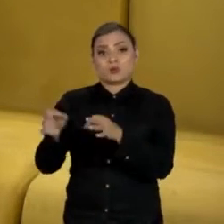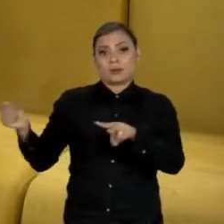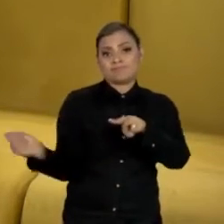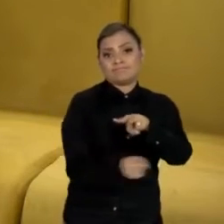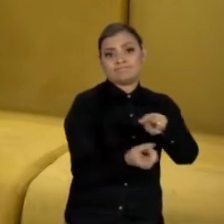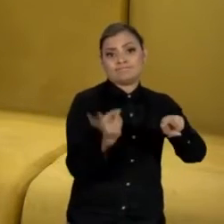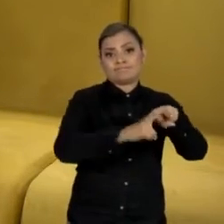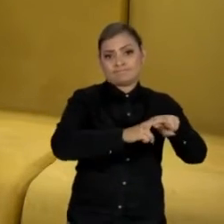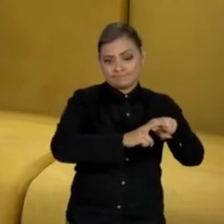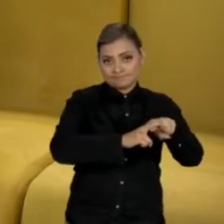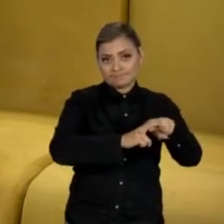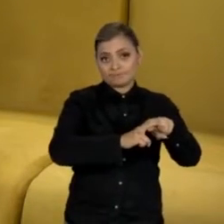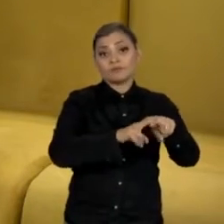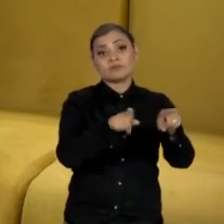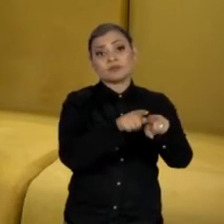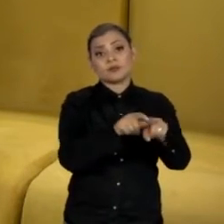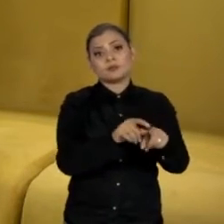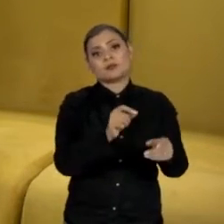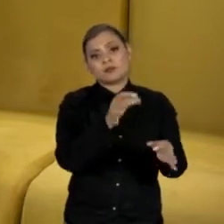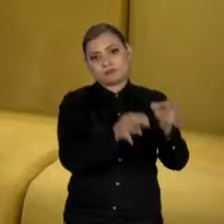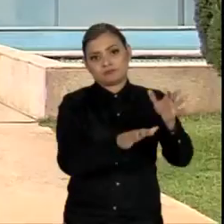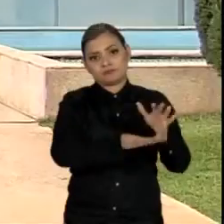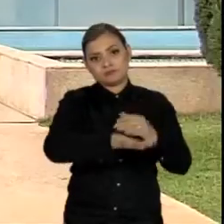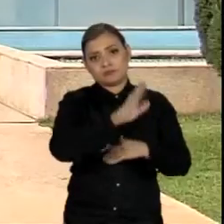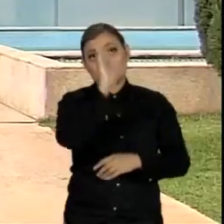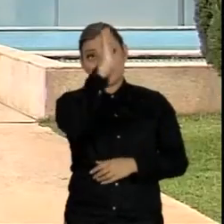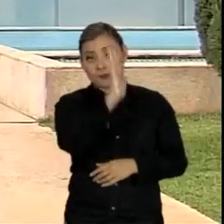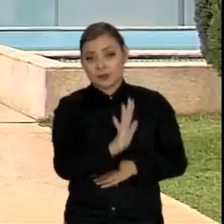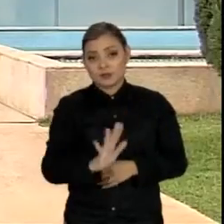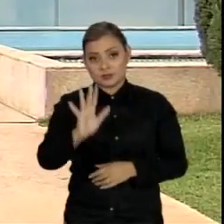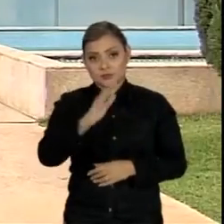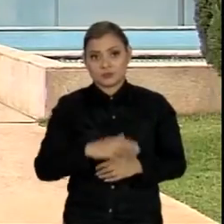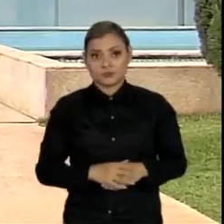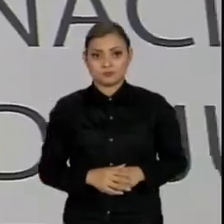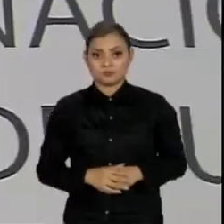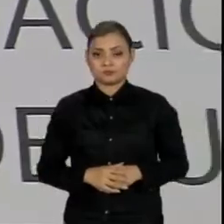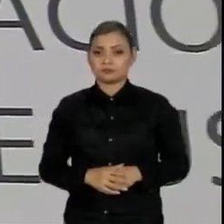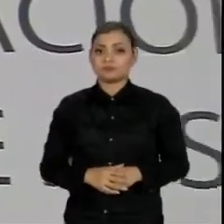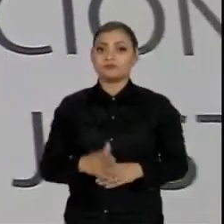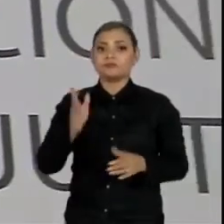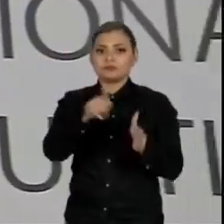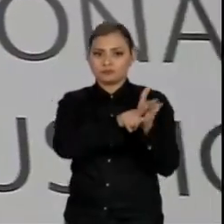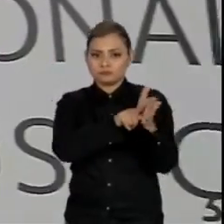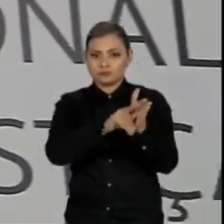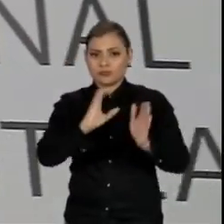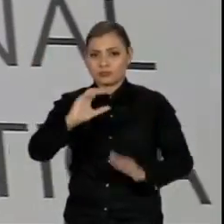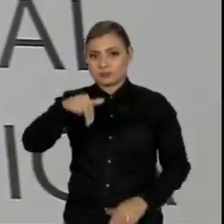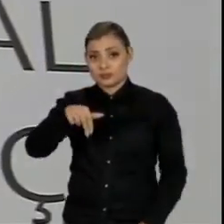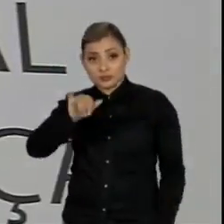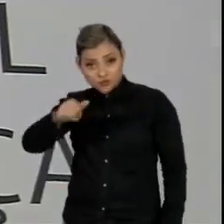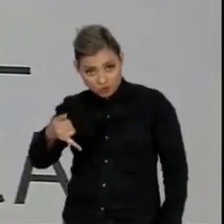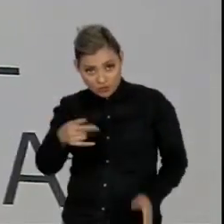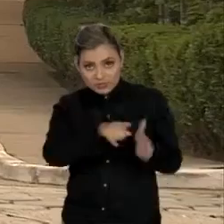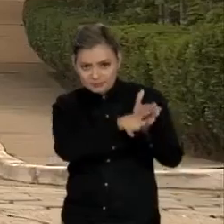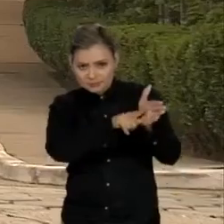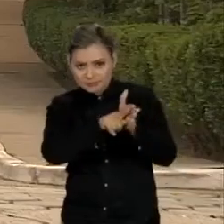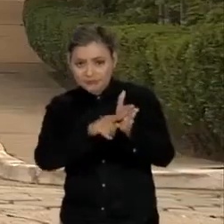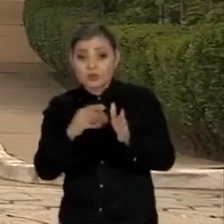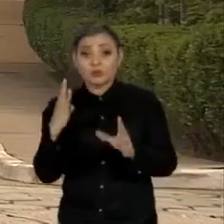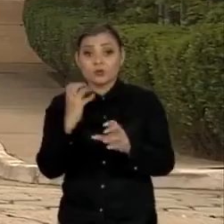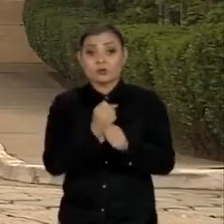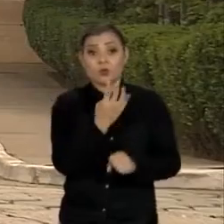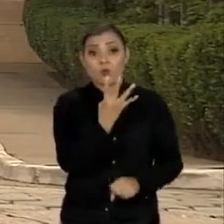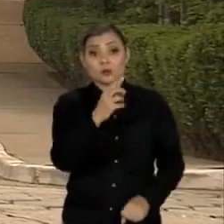pelos tribunais regionais e tribunais de justiça do país. O levantamento, feito pelo CNJ, aponta 4